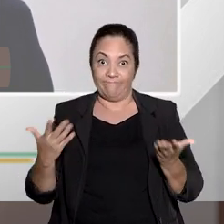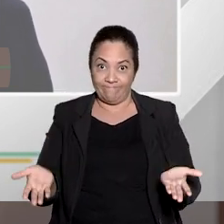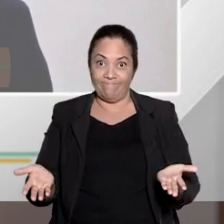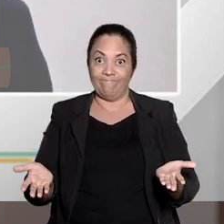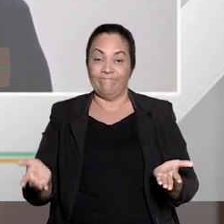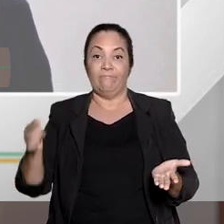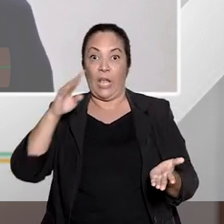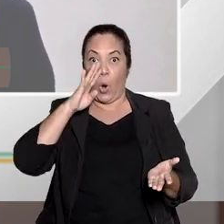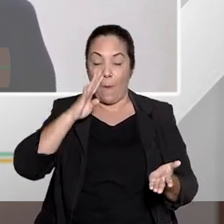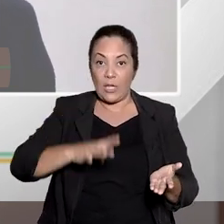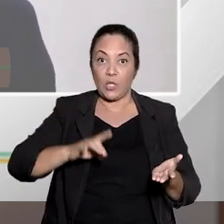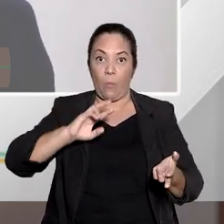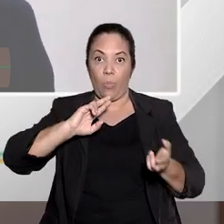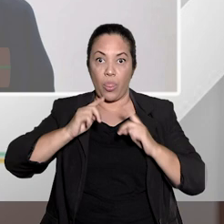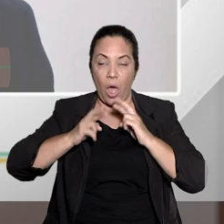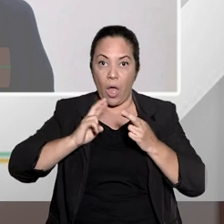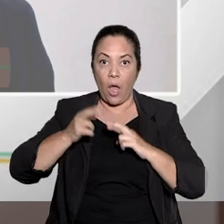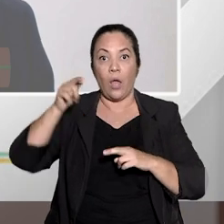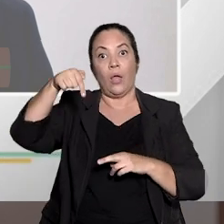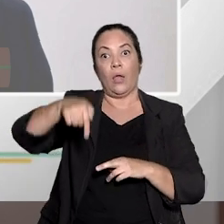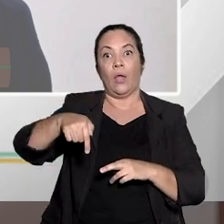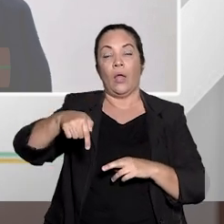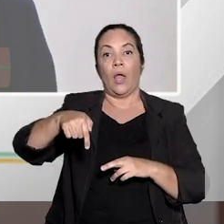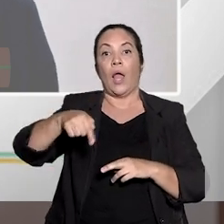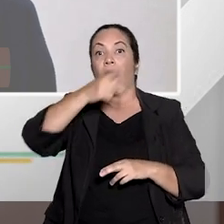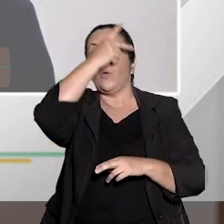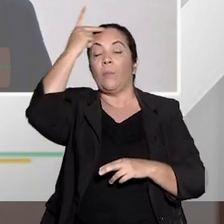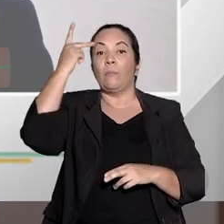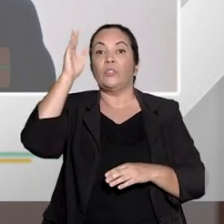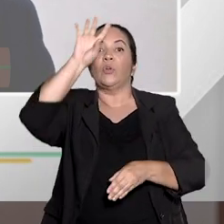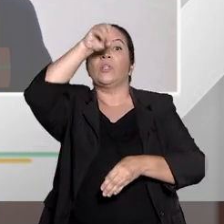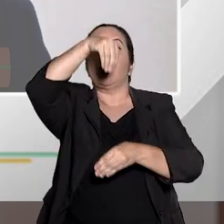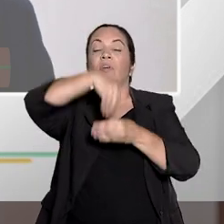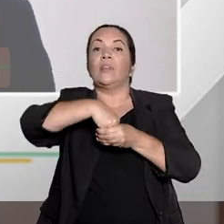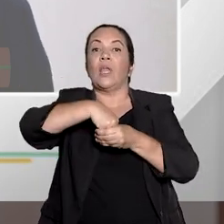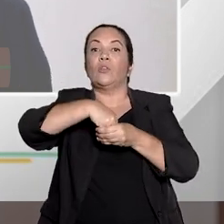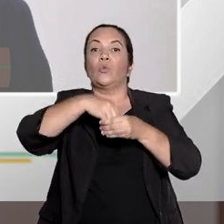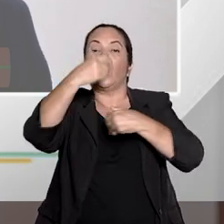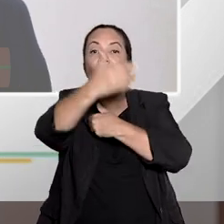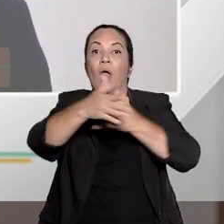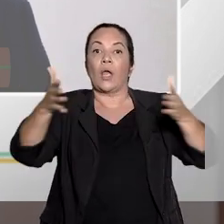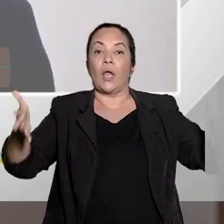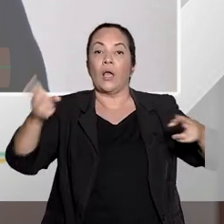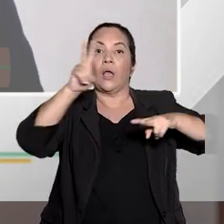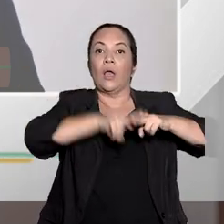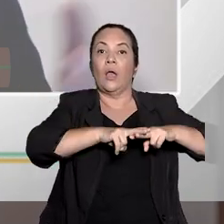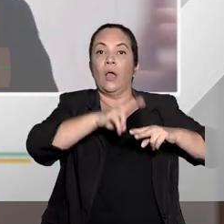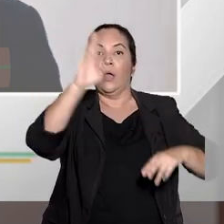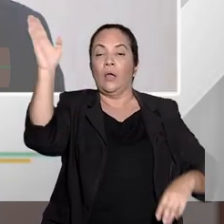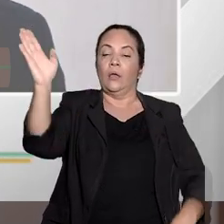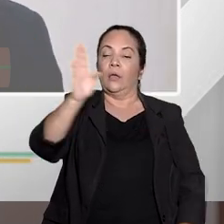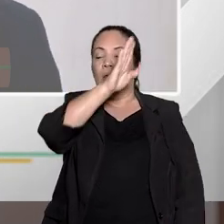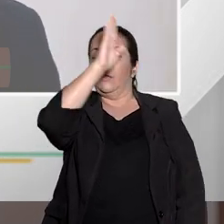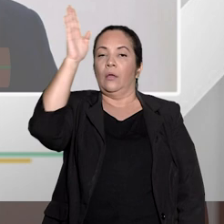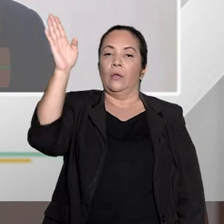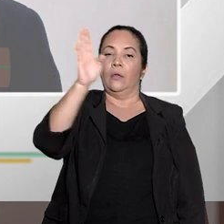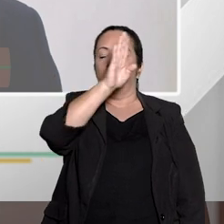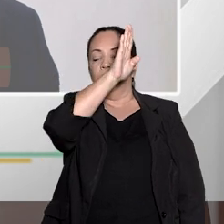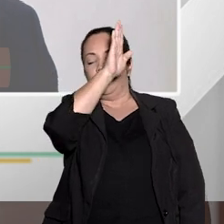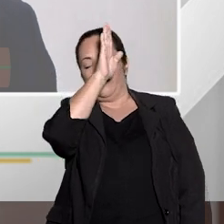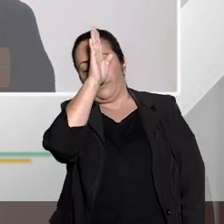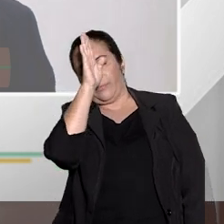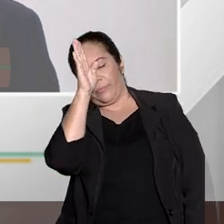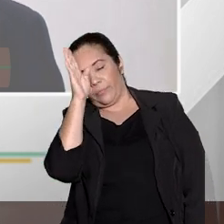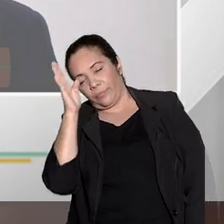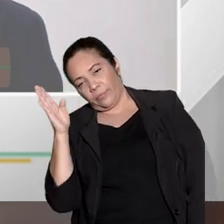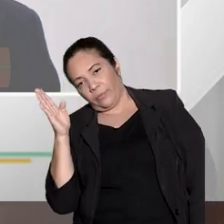medida em que uma pessoa que estava dentro do contêiner, inclusive por conta do calor, desmaiou e quando desmaiou, encostou na